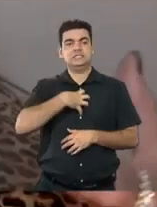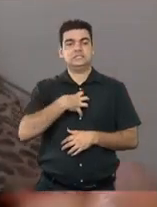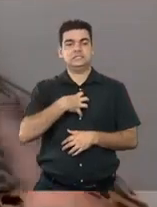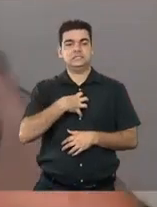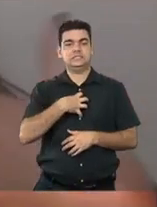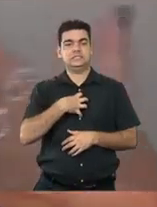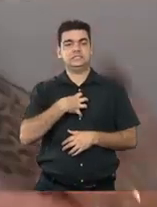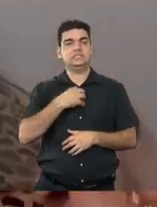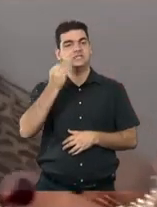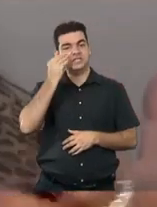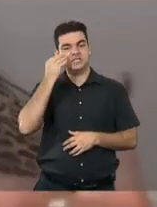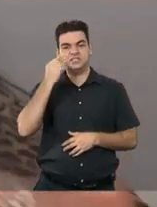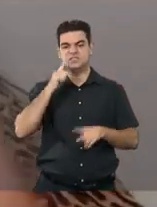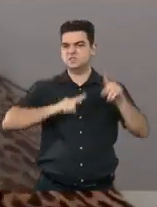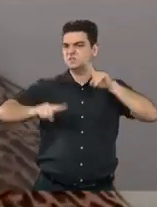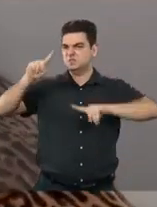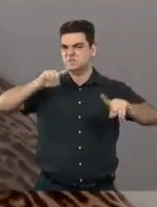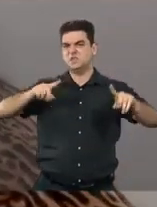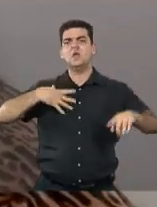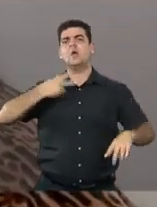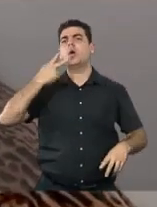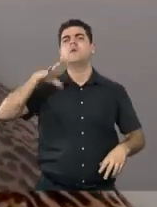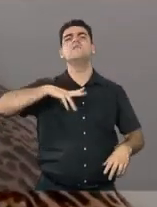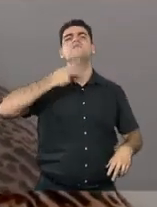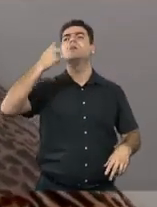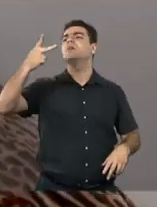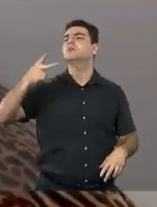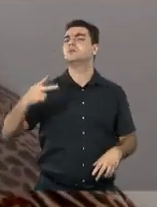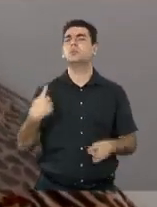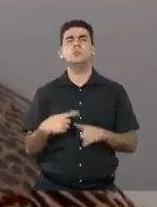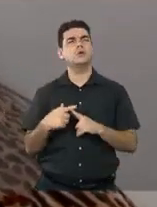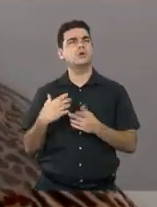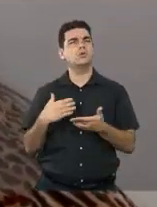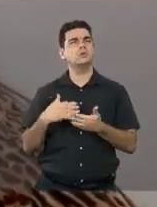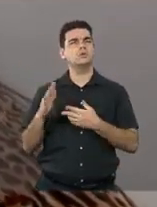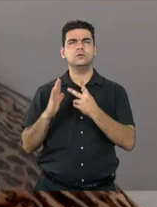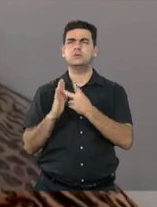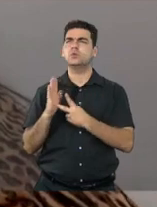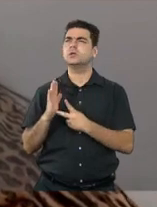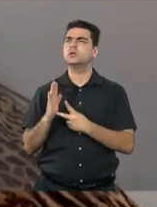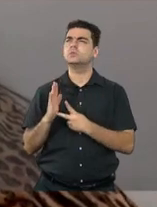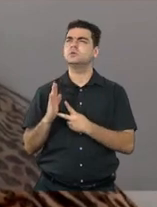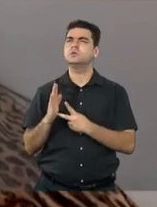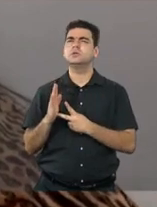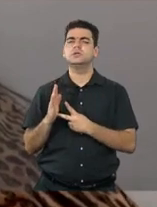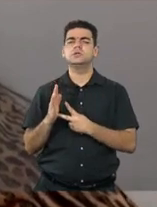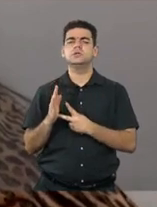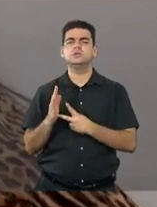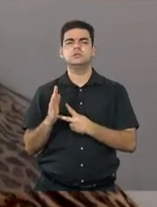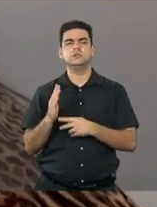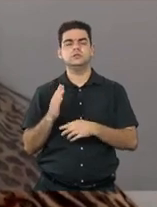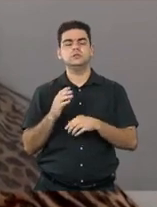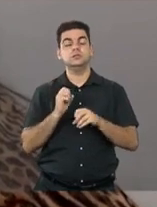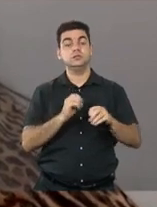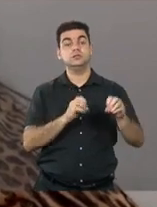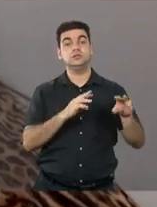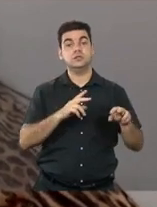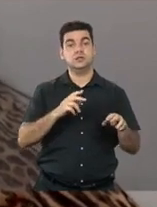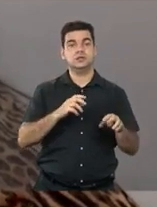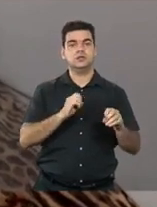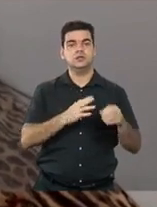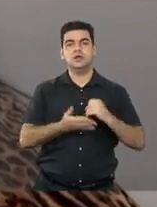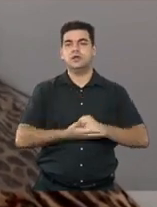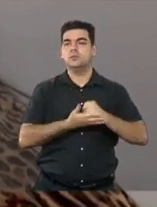paradigma, tomar palada. Quando a gente lançou o programa, agora, de trainee negros, gente, foi um final de semana